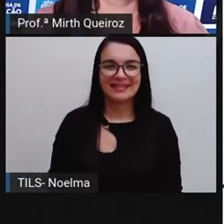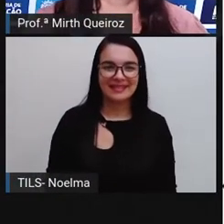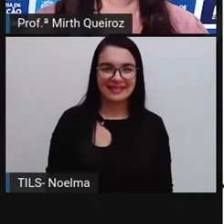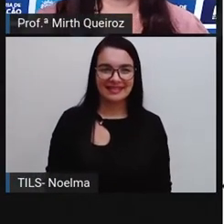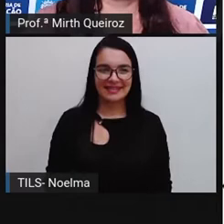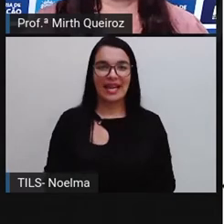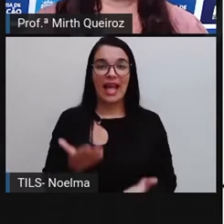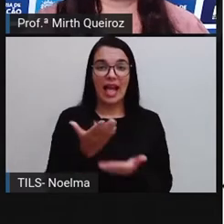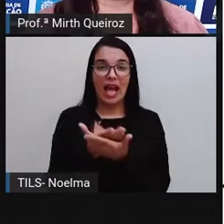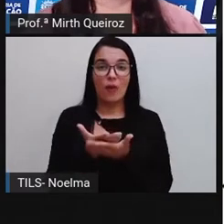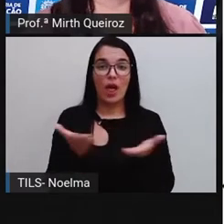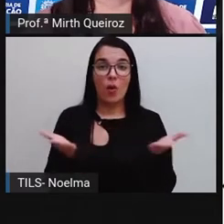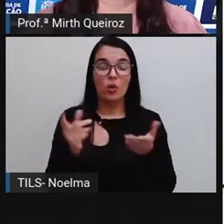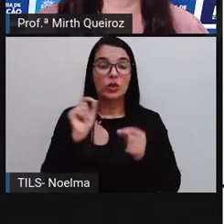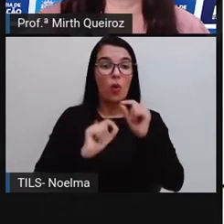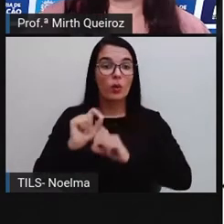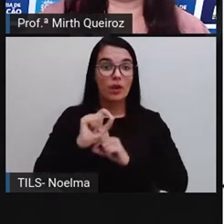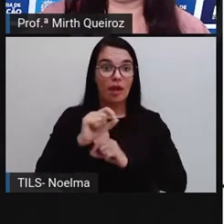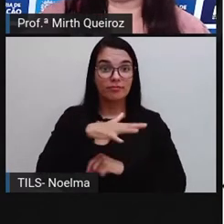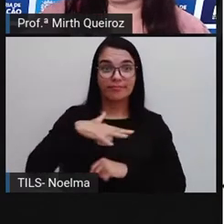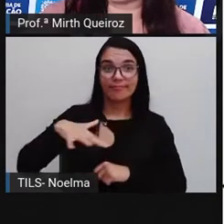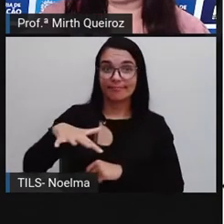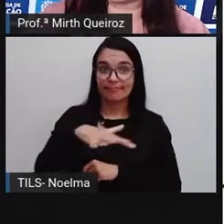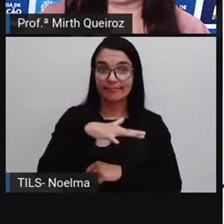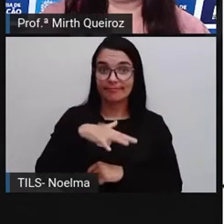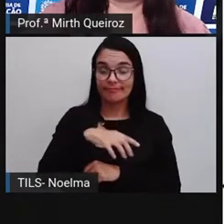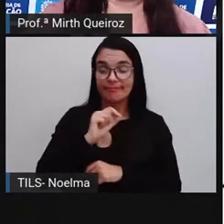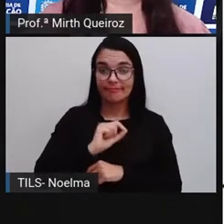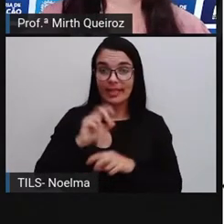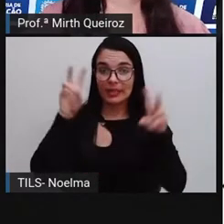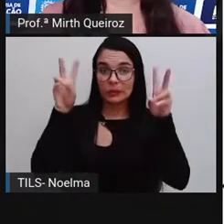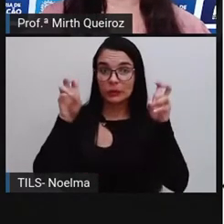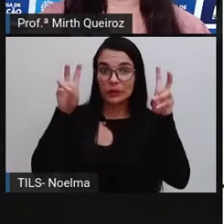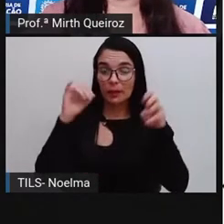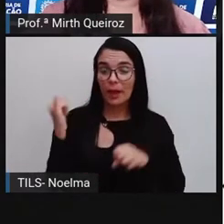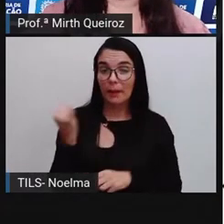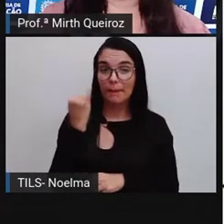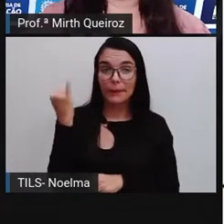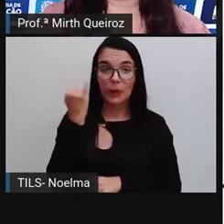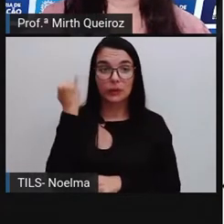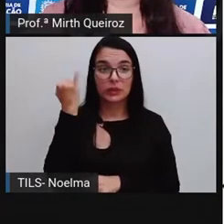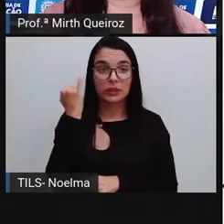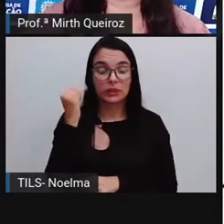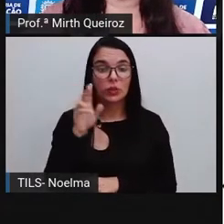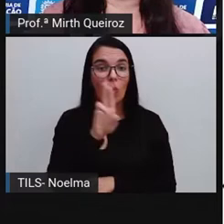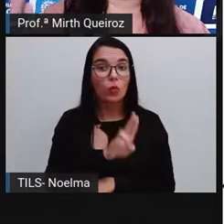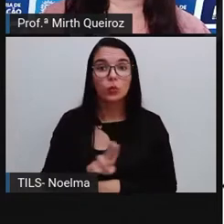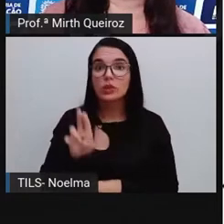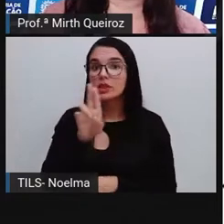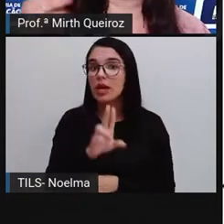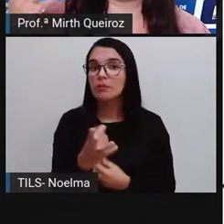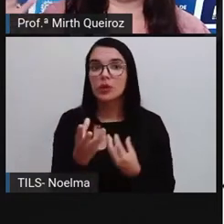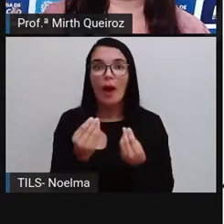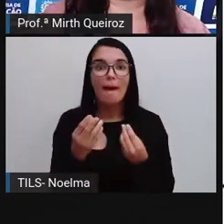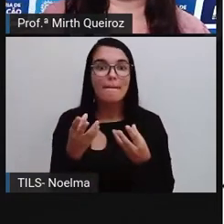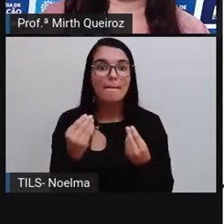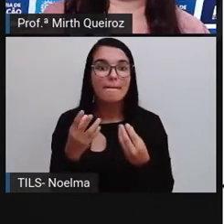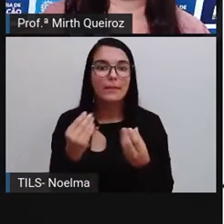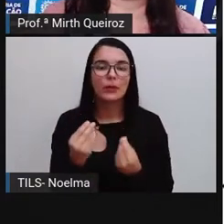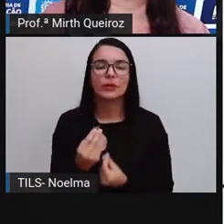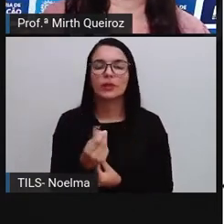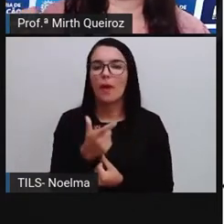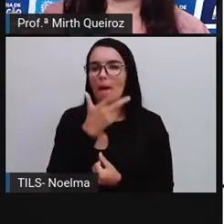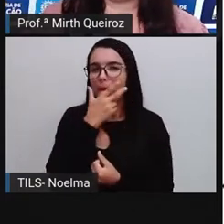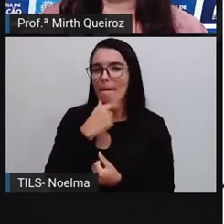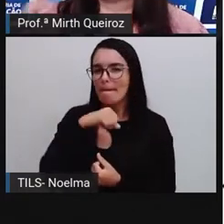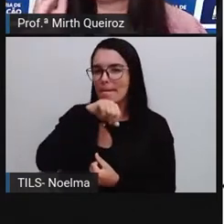Na aula de hoje nós vamos falar sobre um tema muito importante, né? Algo que a gente utiliza no nosso dia, os pais de vocês